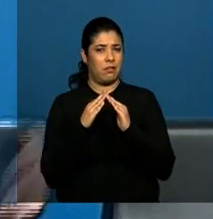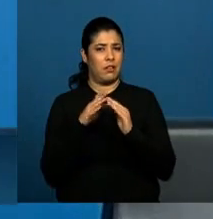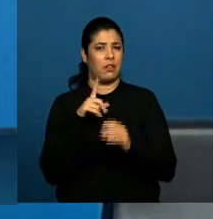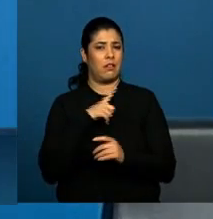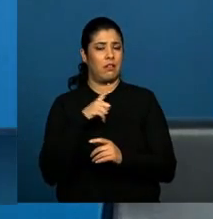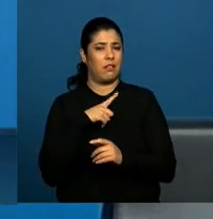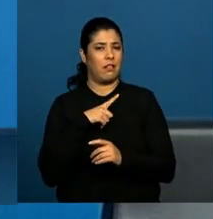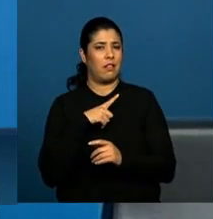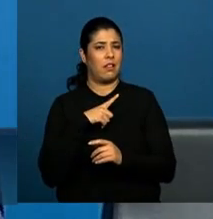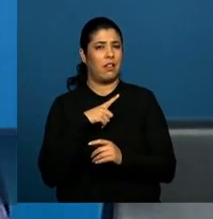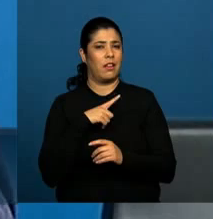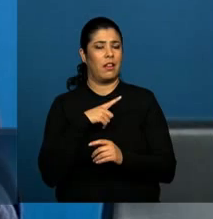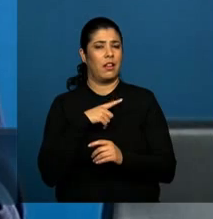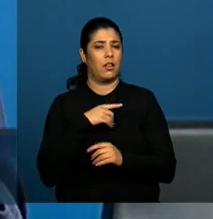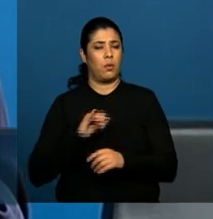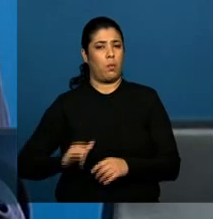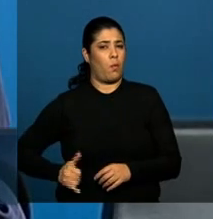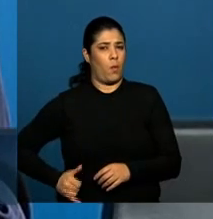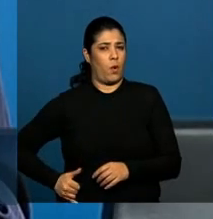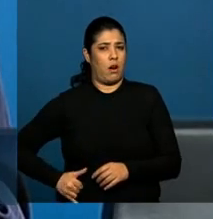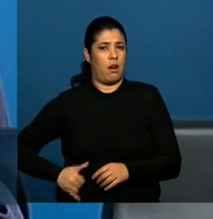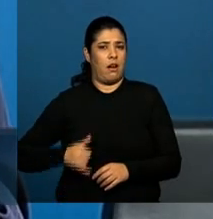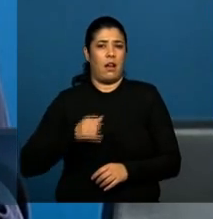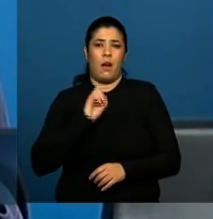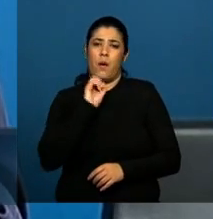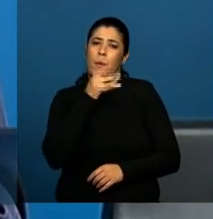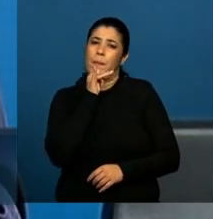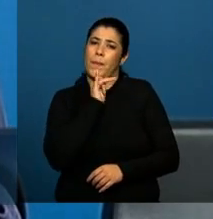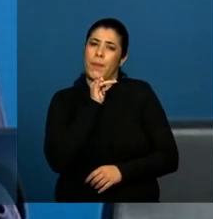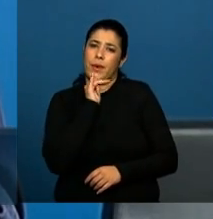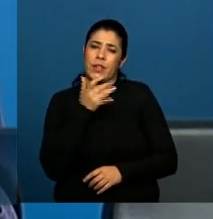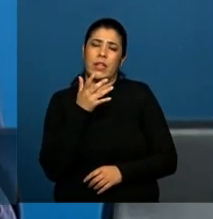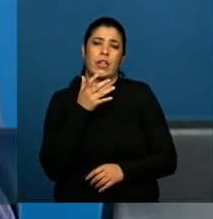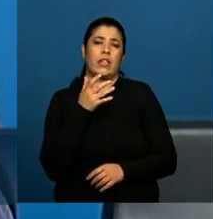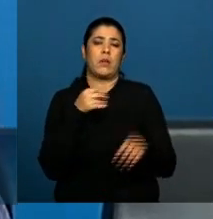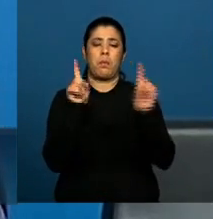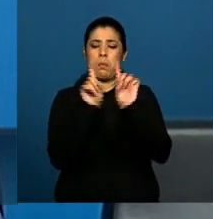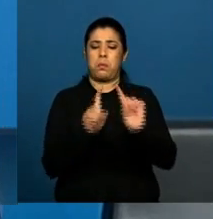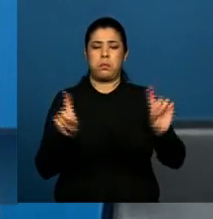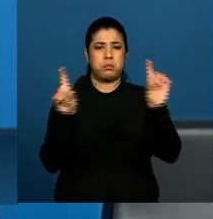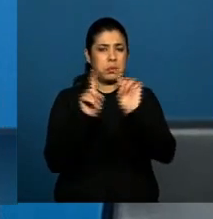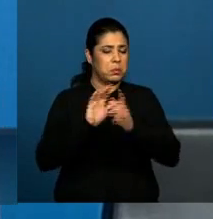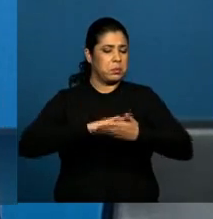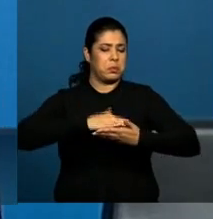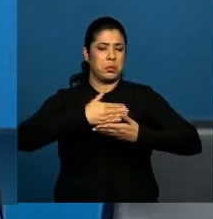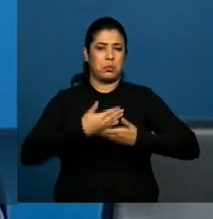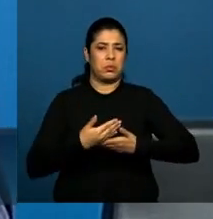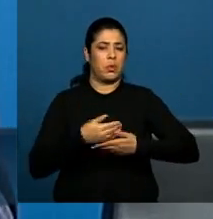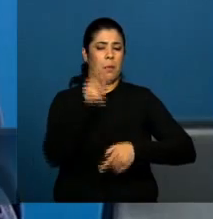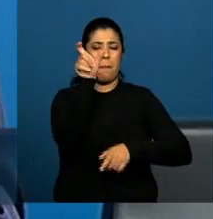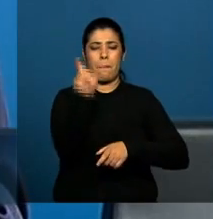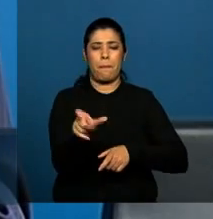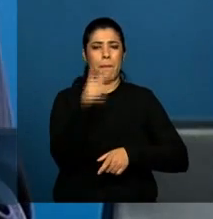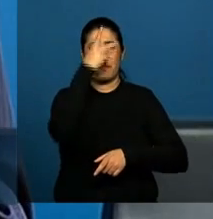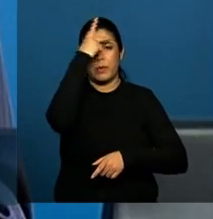aparelho celular ou com o seu computador, tanto pessoas físicas ou jurídicas,